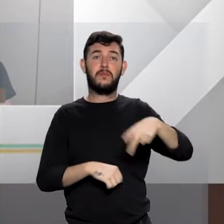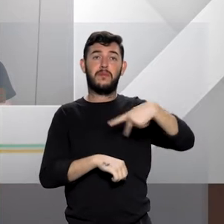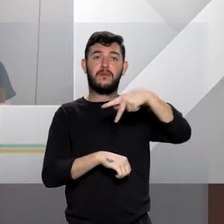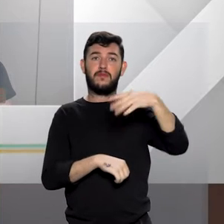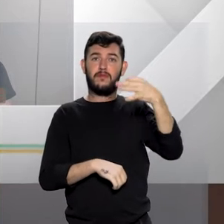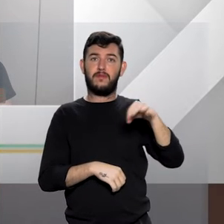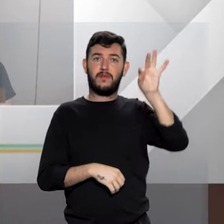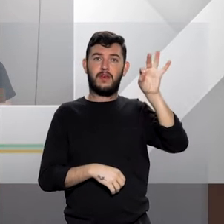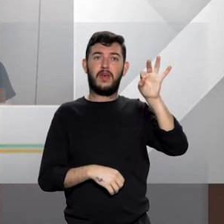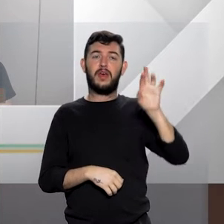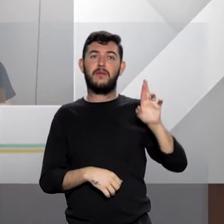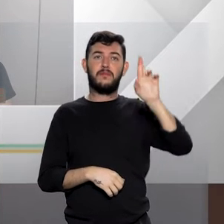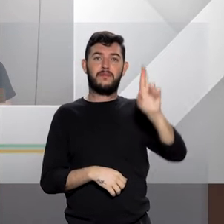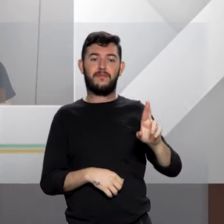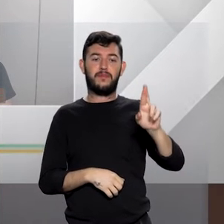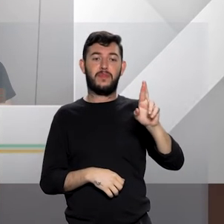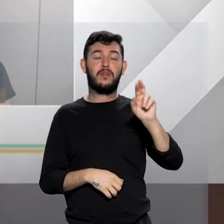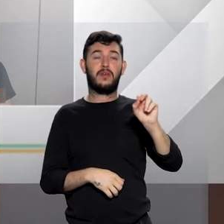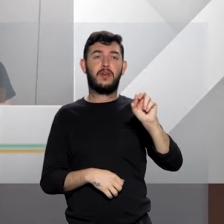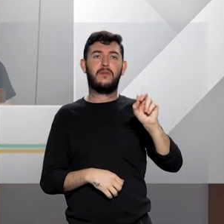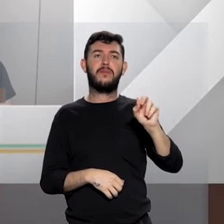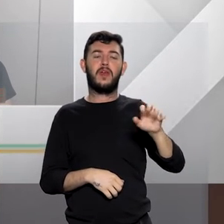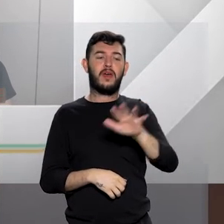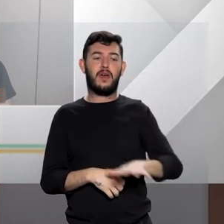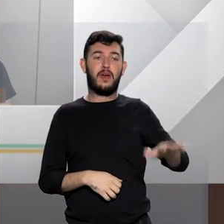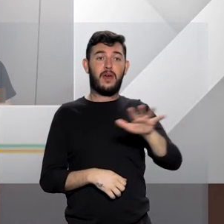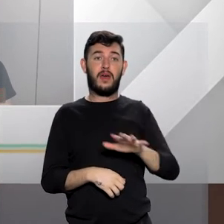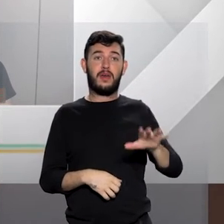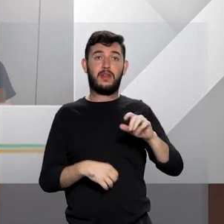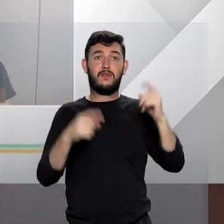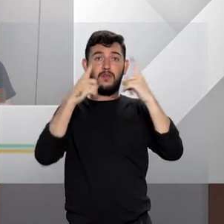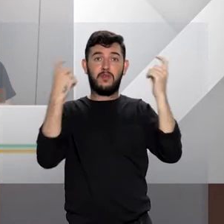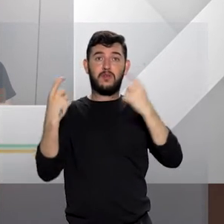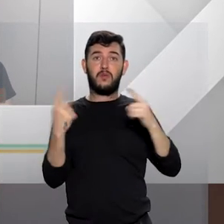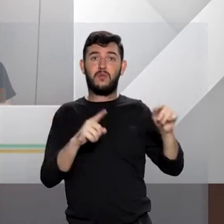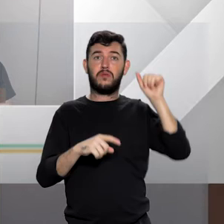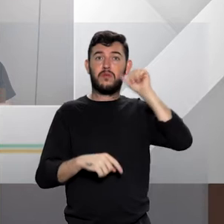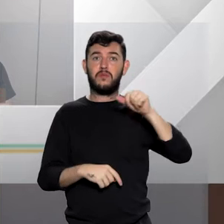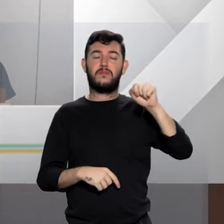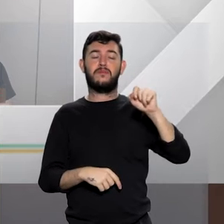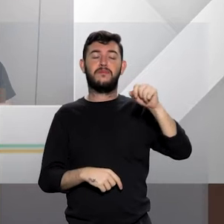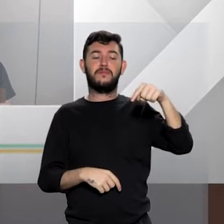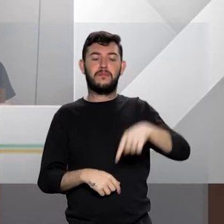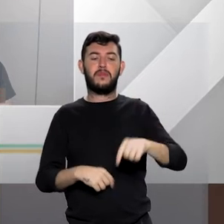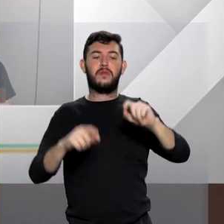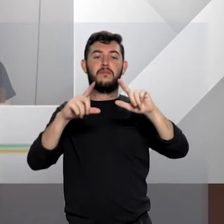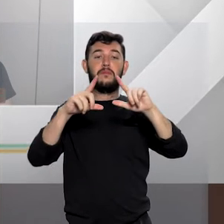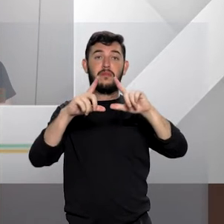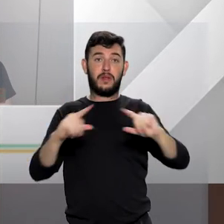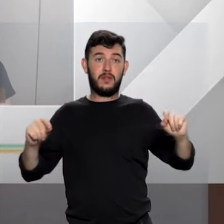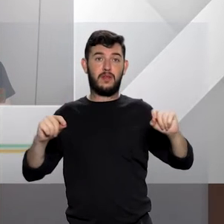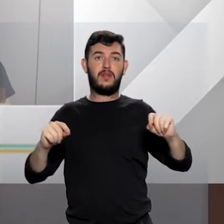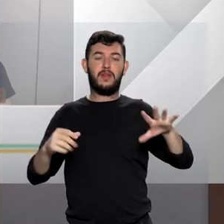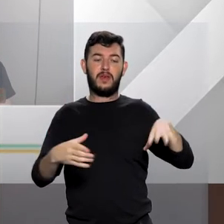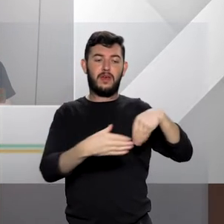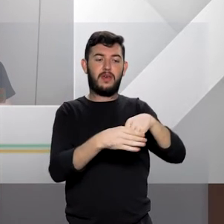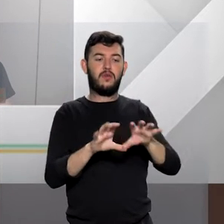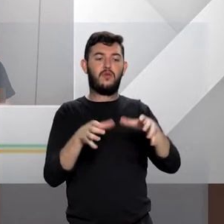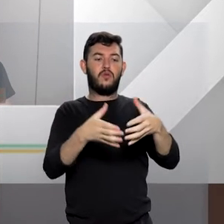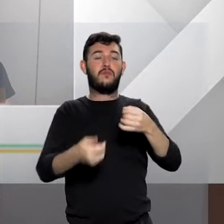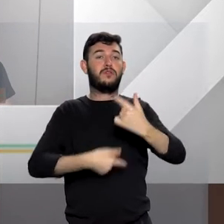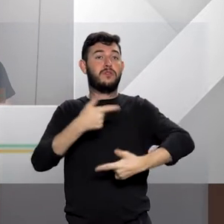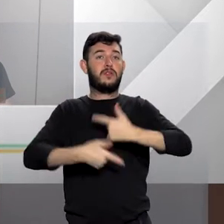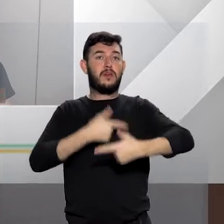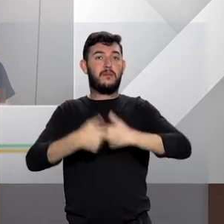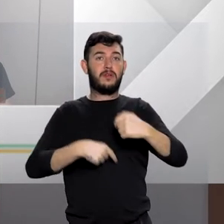justiça de violência doméstica contra a mulher de Brasília e integrante do Grupo de Trabalho sobre Violência Doméstica contra a Mulher